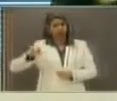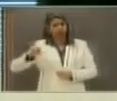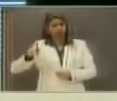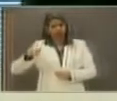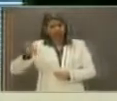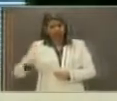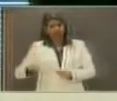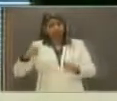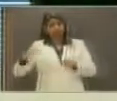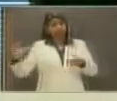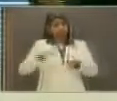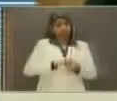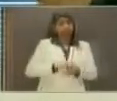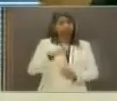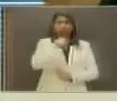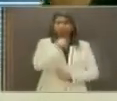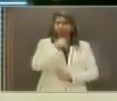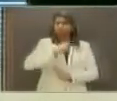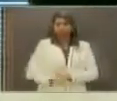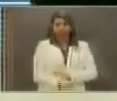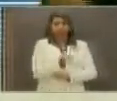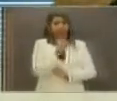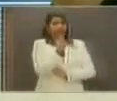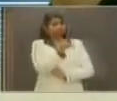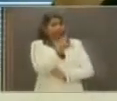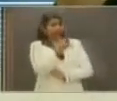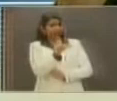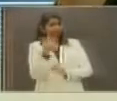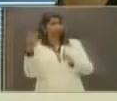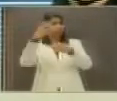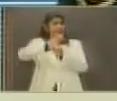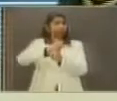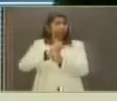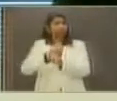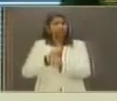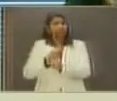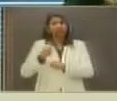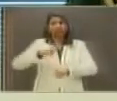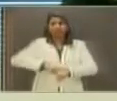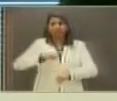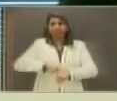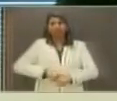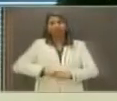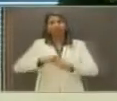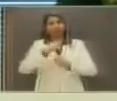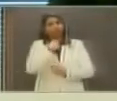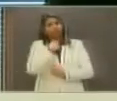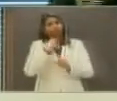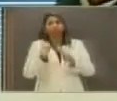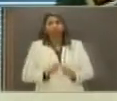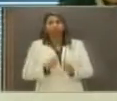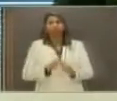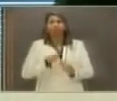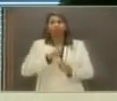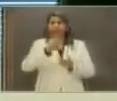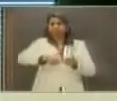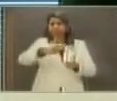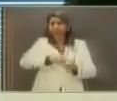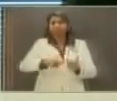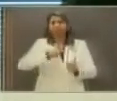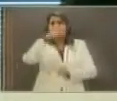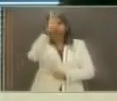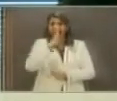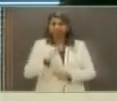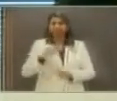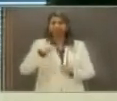coligar, o partido não deve levar o tempo que ele tem para somar com o tempo do outro. Isso é um equívoco, isso joga a política brasileira na lama. Eu defendo,